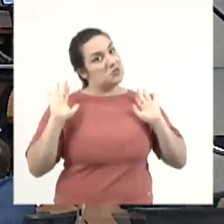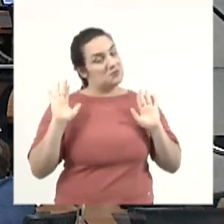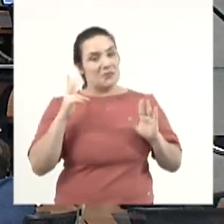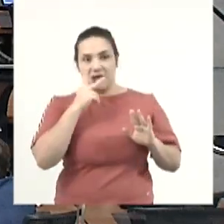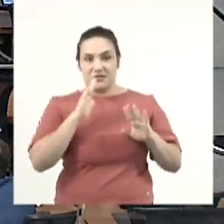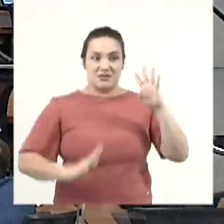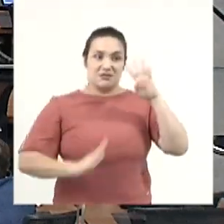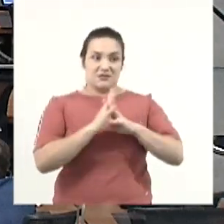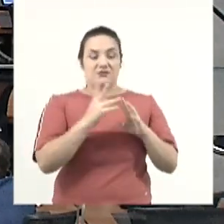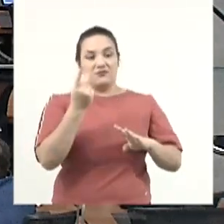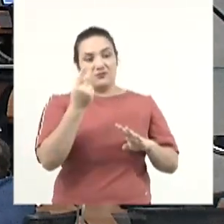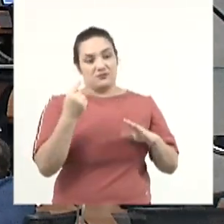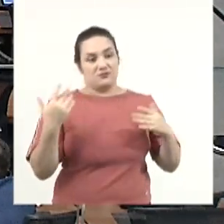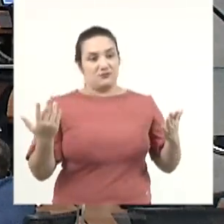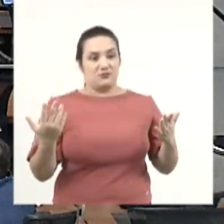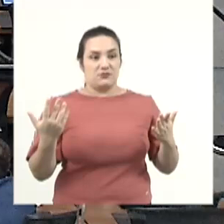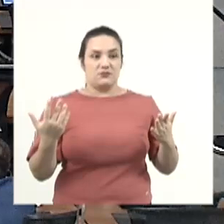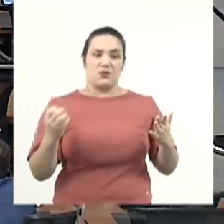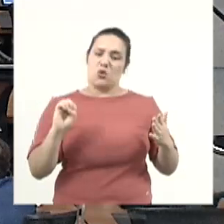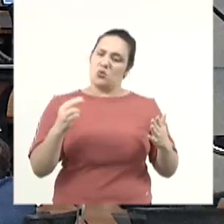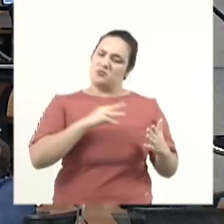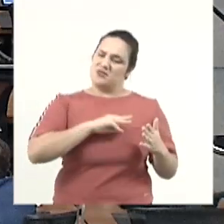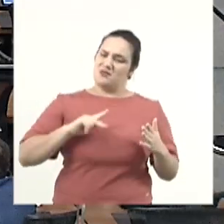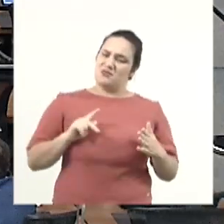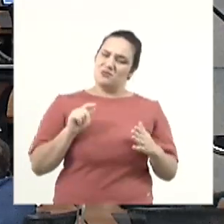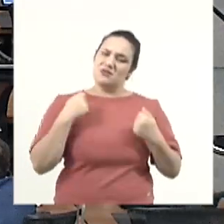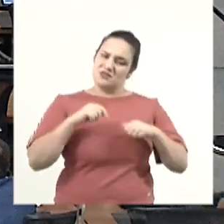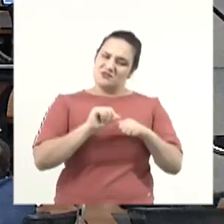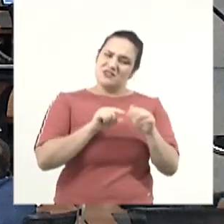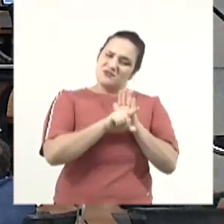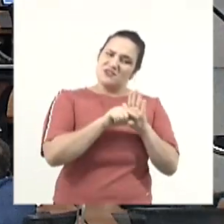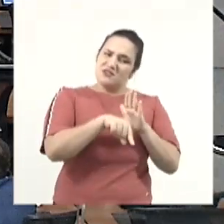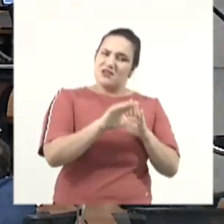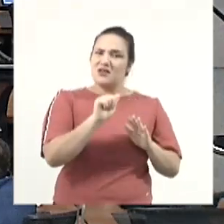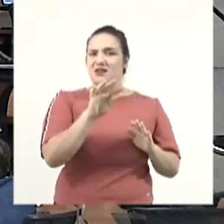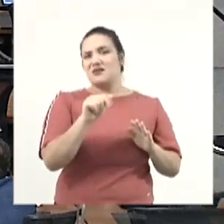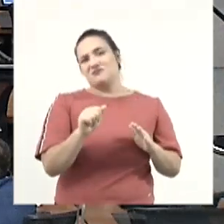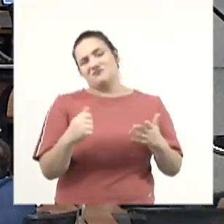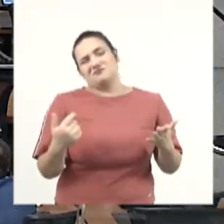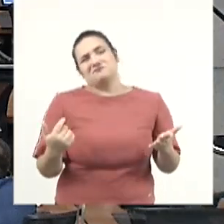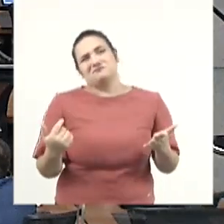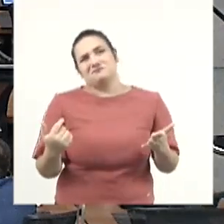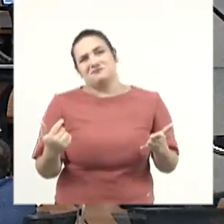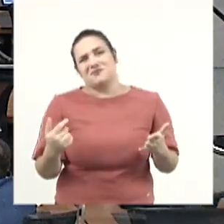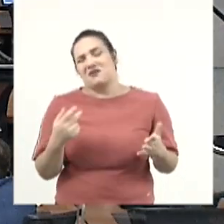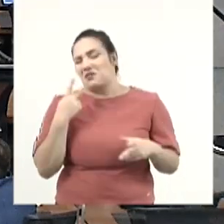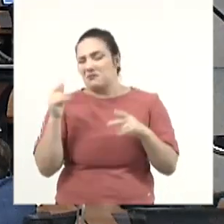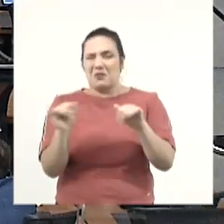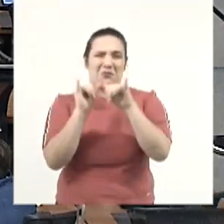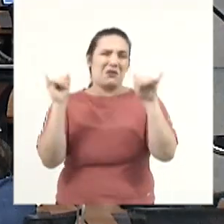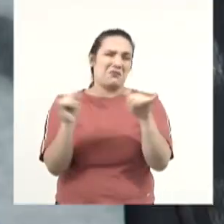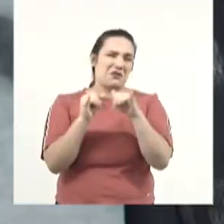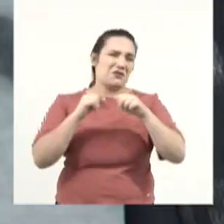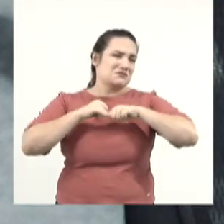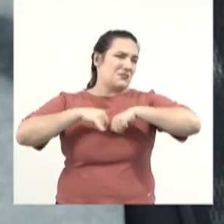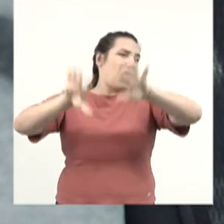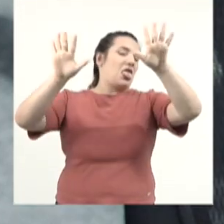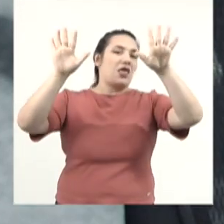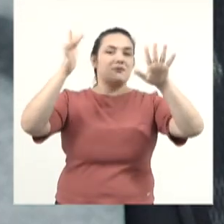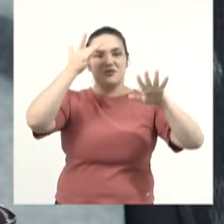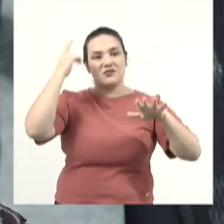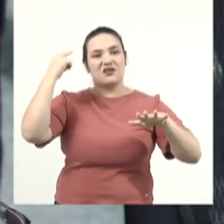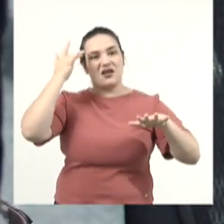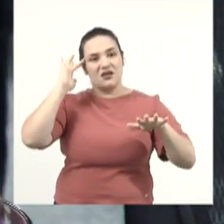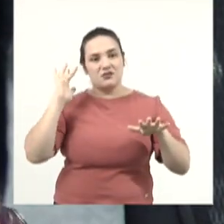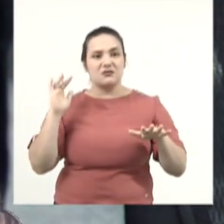superfaturada lá também. Então o Ministério Público de lá vai investigar essa ata. Então é muita balela para jogar para a torcida.